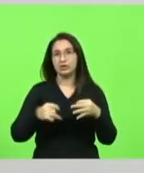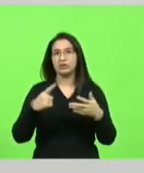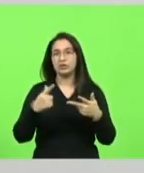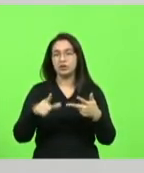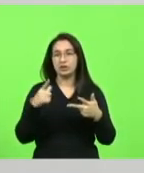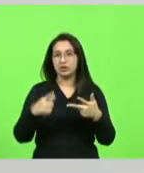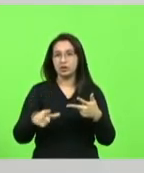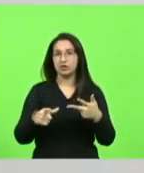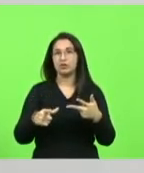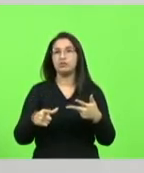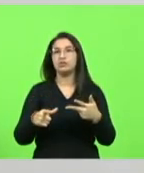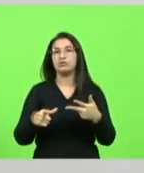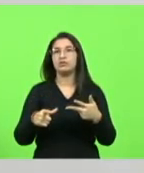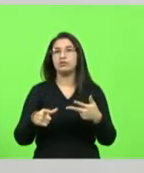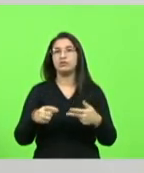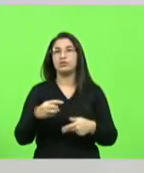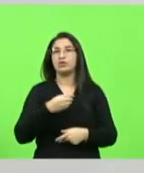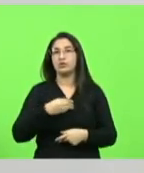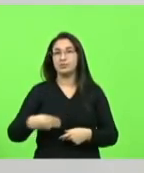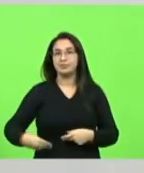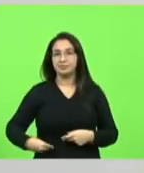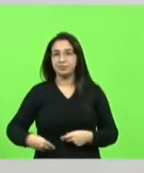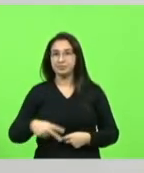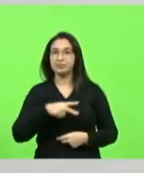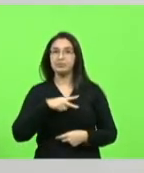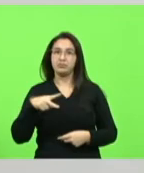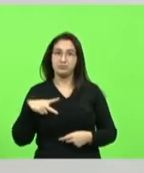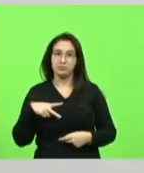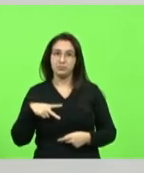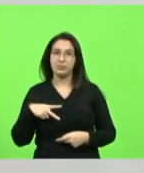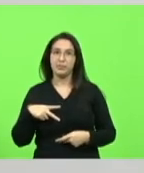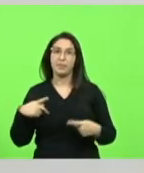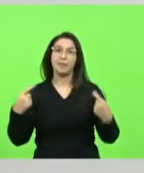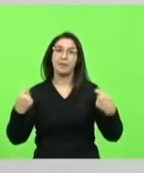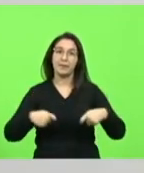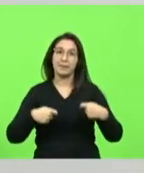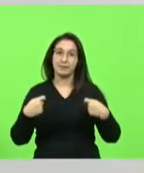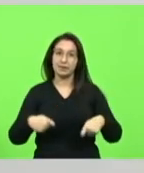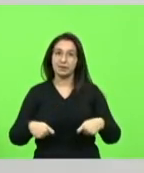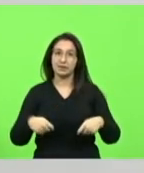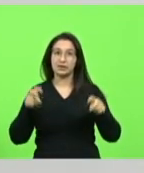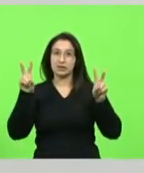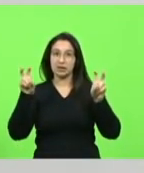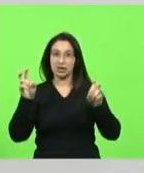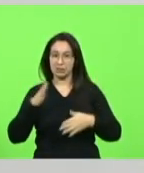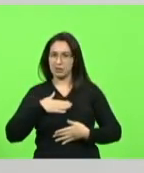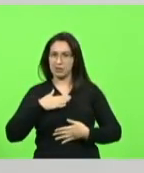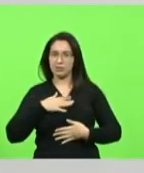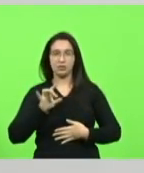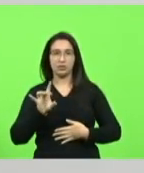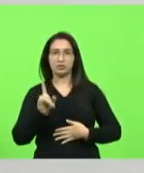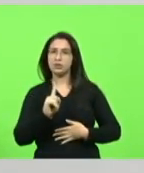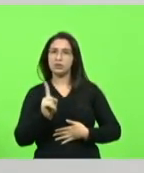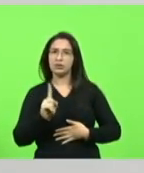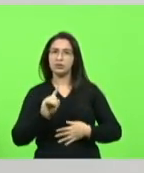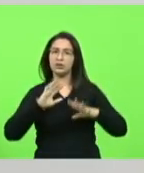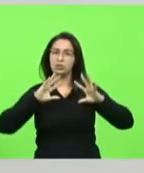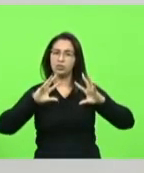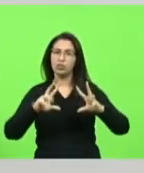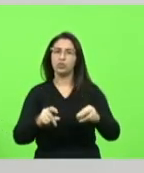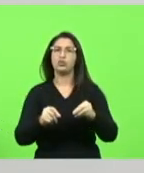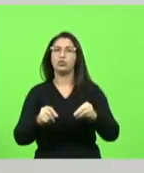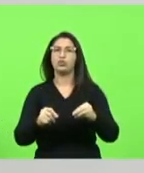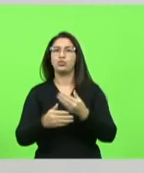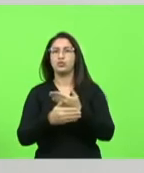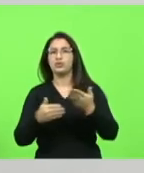é fundamental que esta bandeira não seja só minha mas de todos nós para